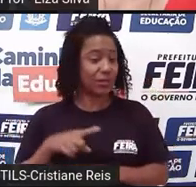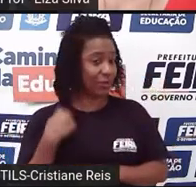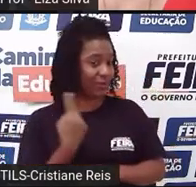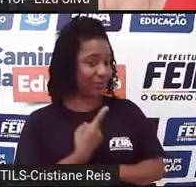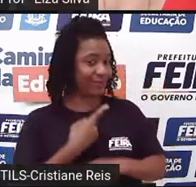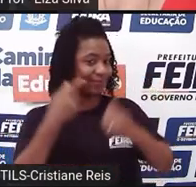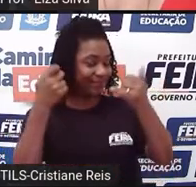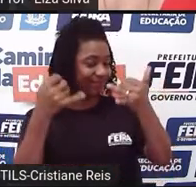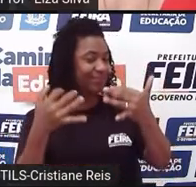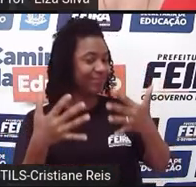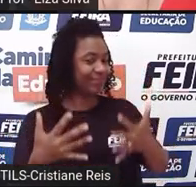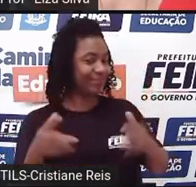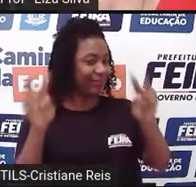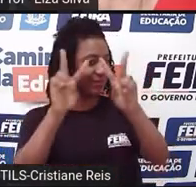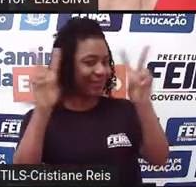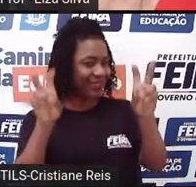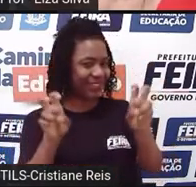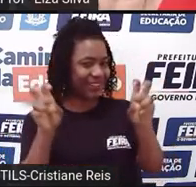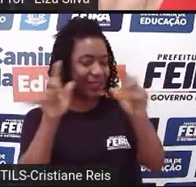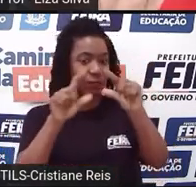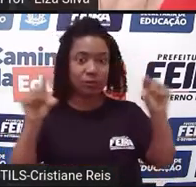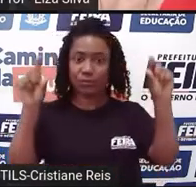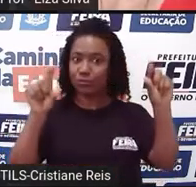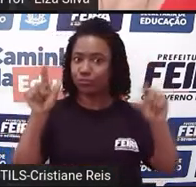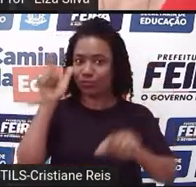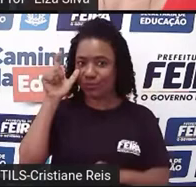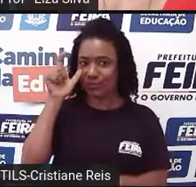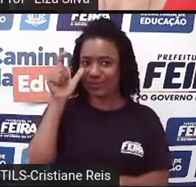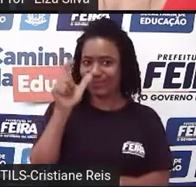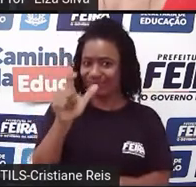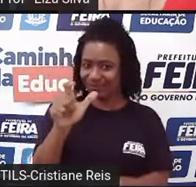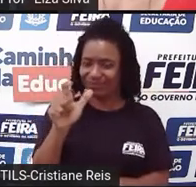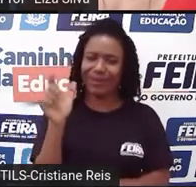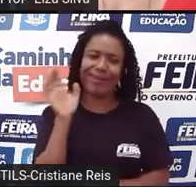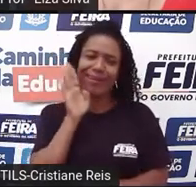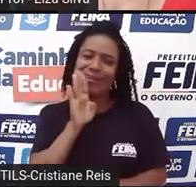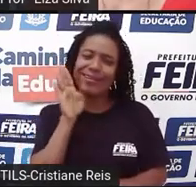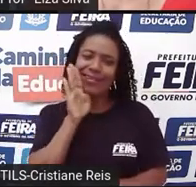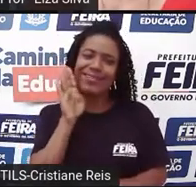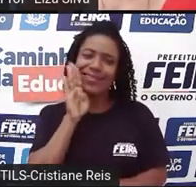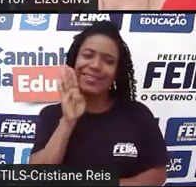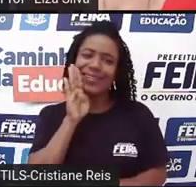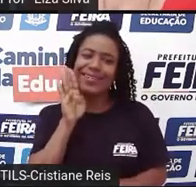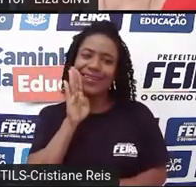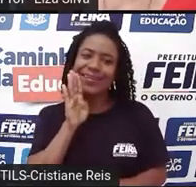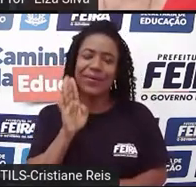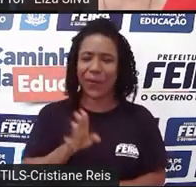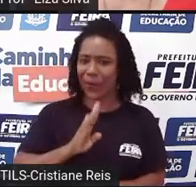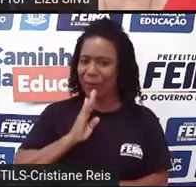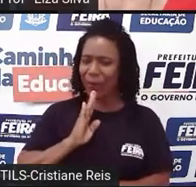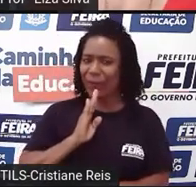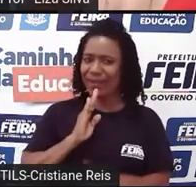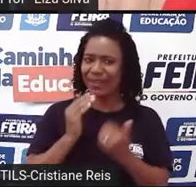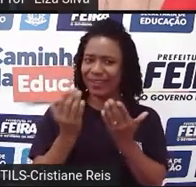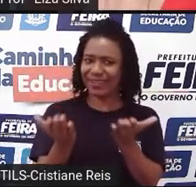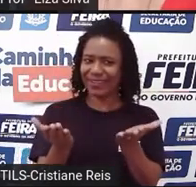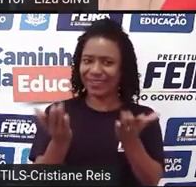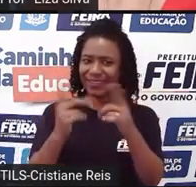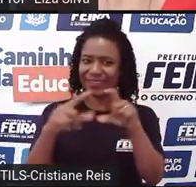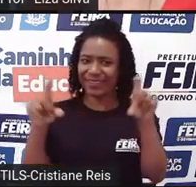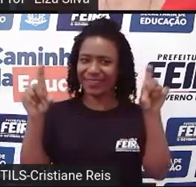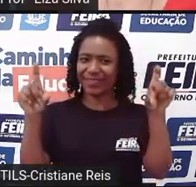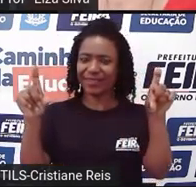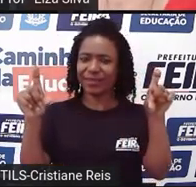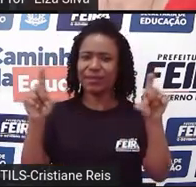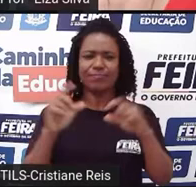muito interessante e muito legal, que é o Storytelling. Do you know? Vocês conhecem? E essa